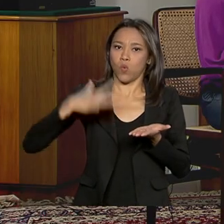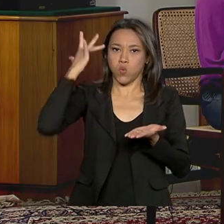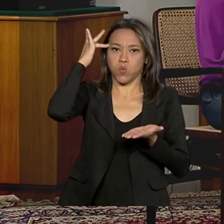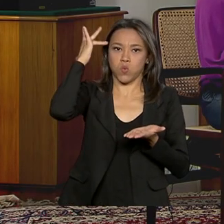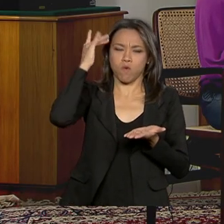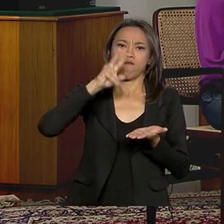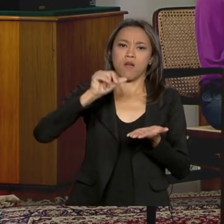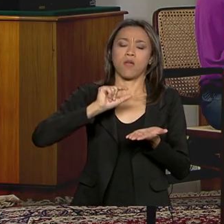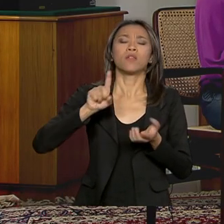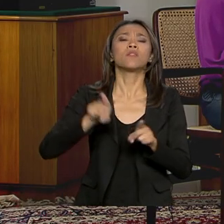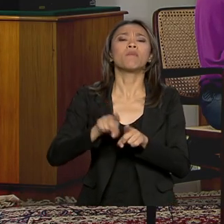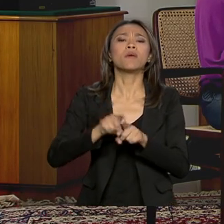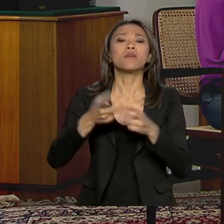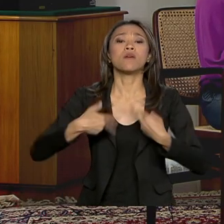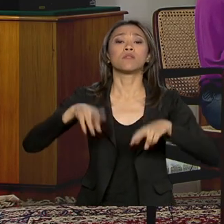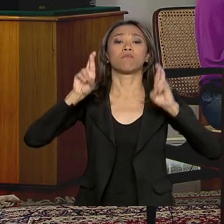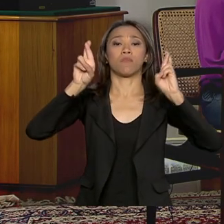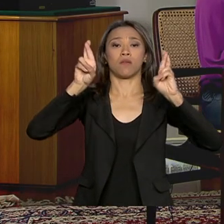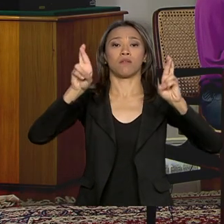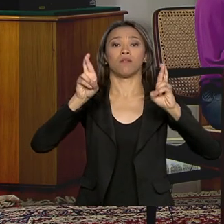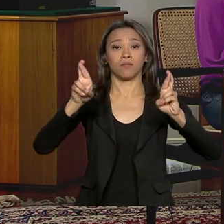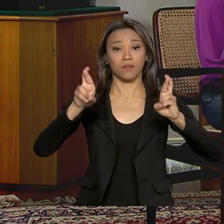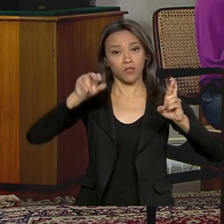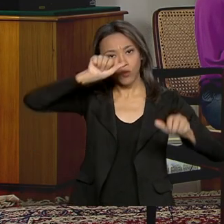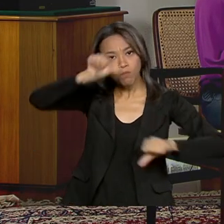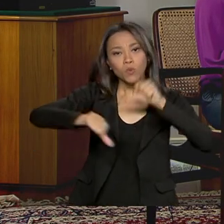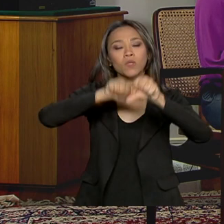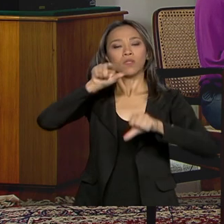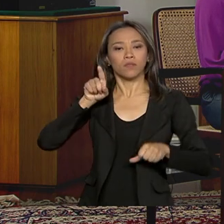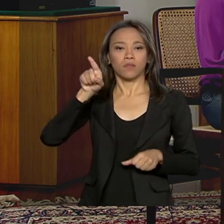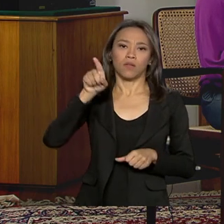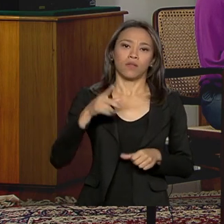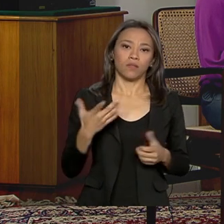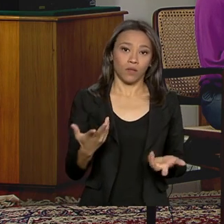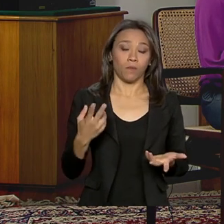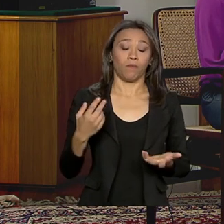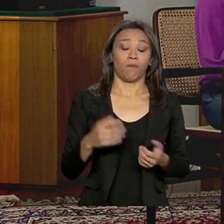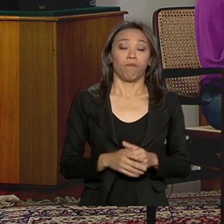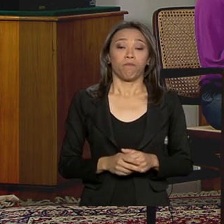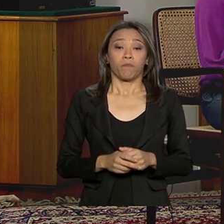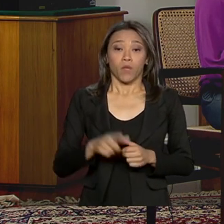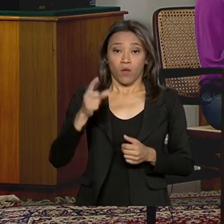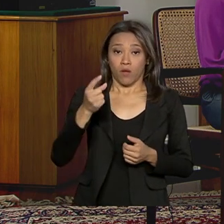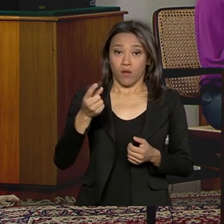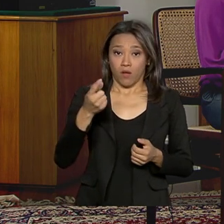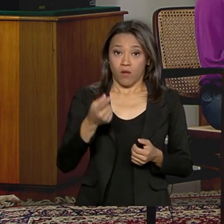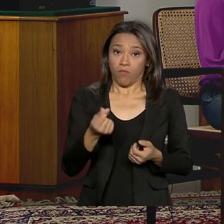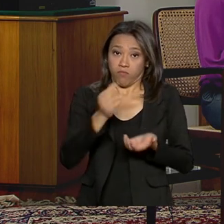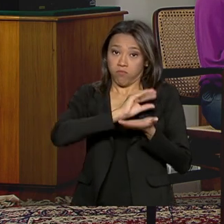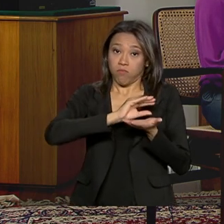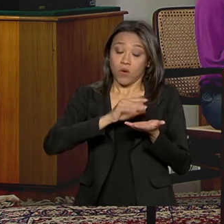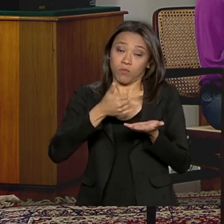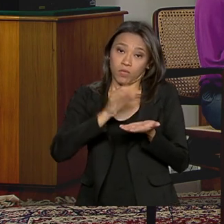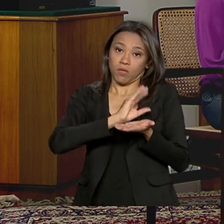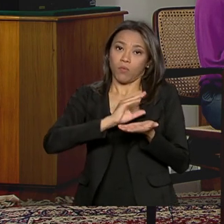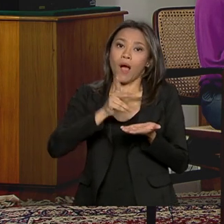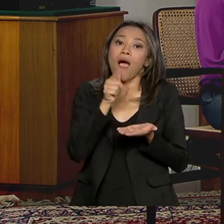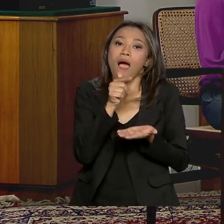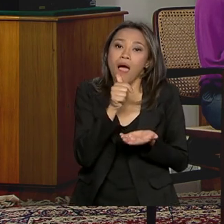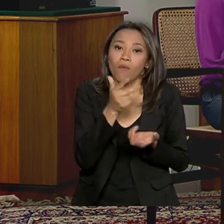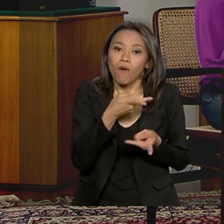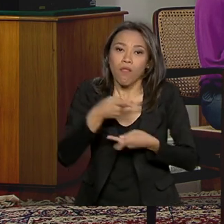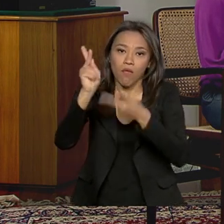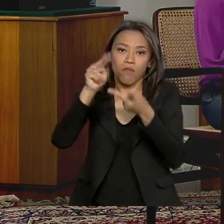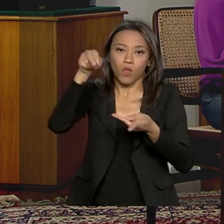a esperança de modificação daquele estado de coisa. Então, investimento para colocar água no Nordeste, colocar